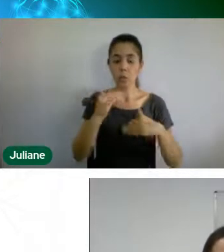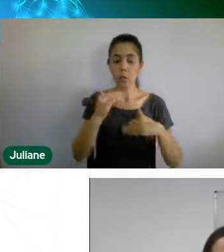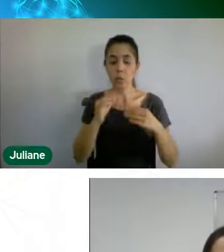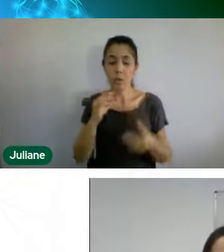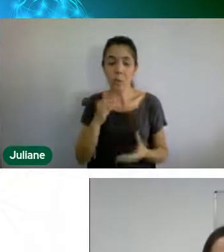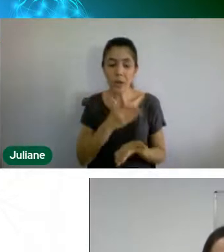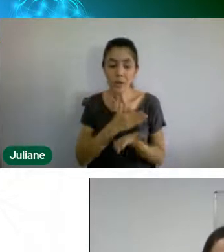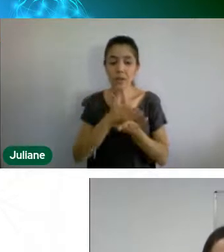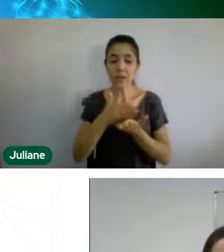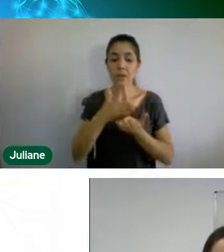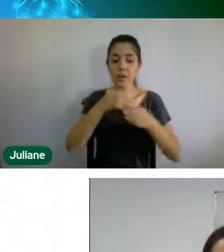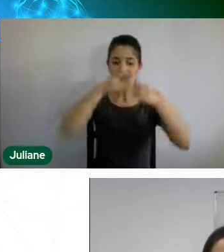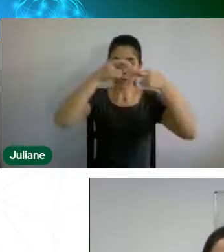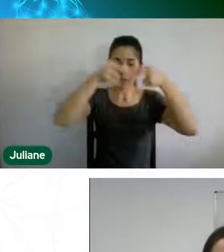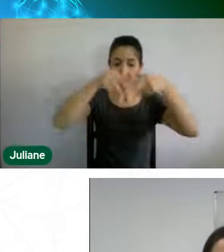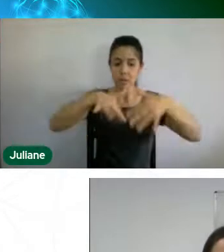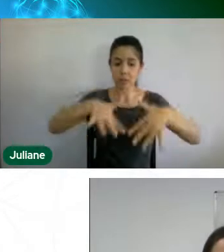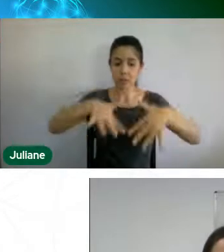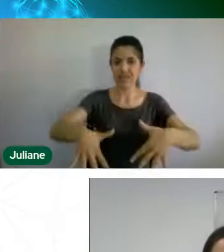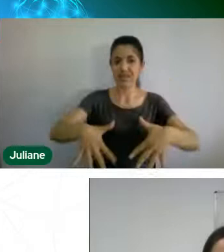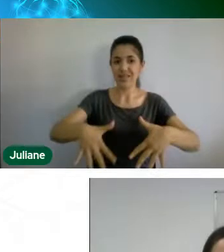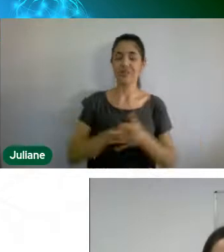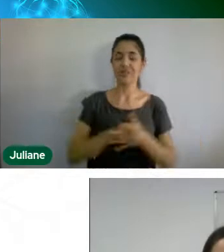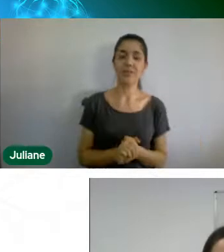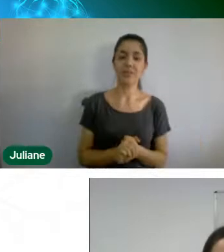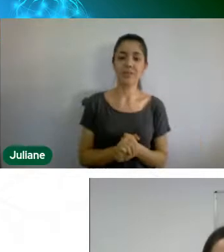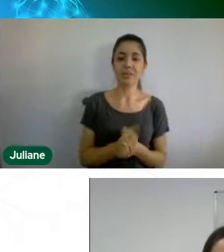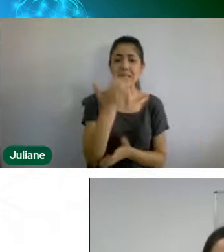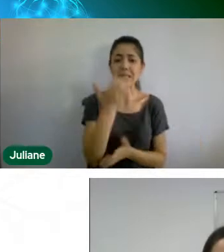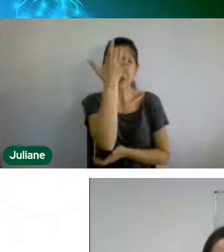Eu não sei se eu estou sendo clara,